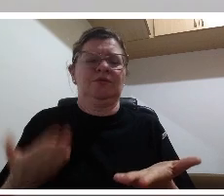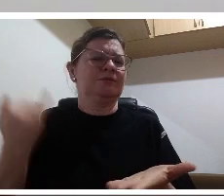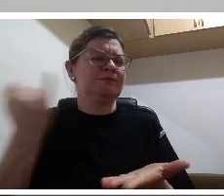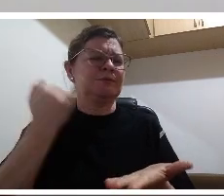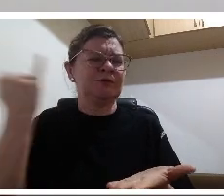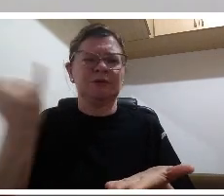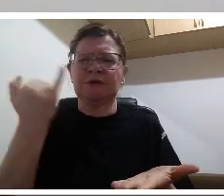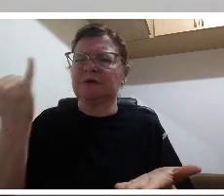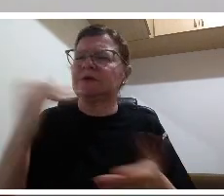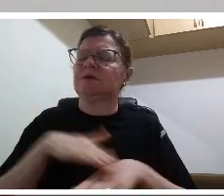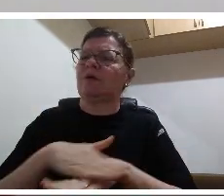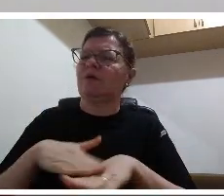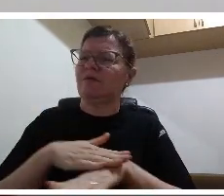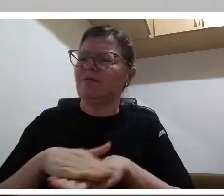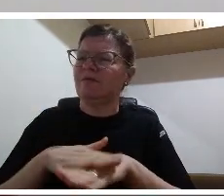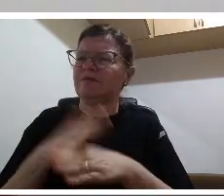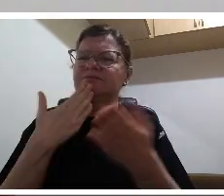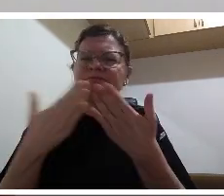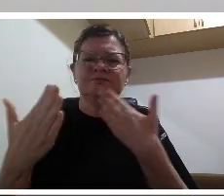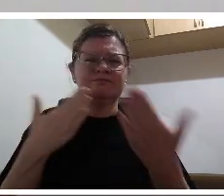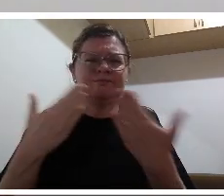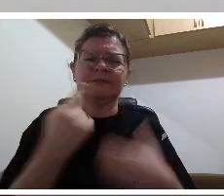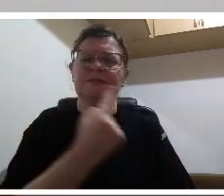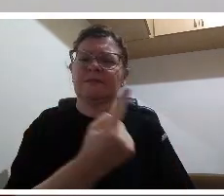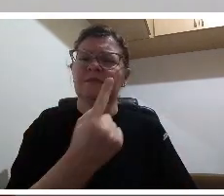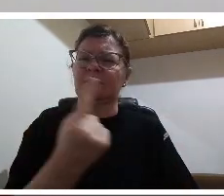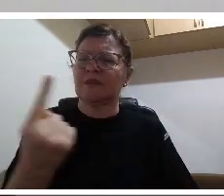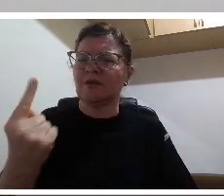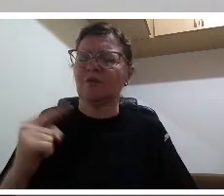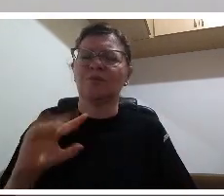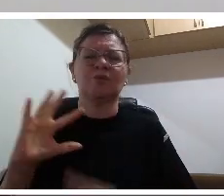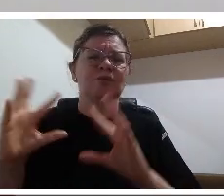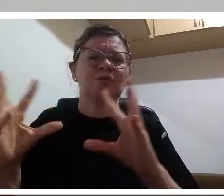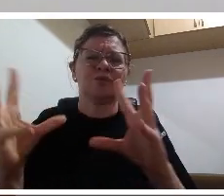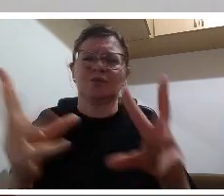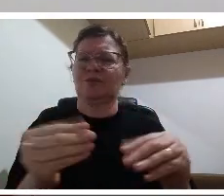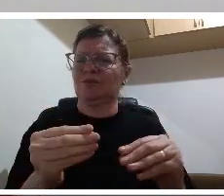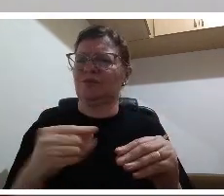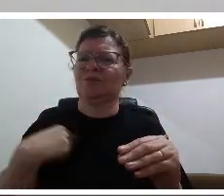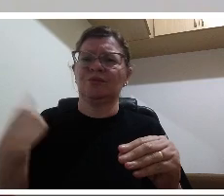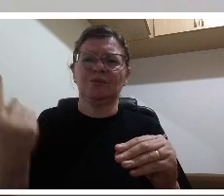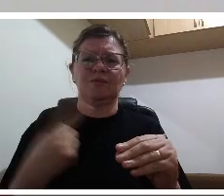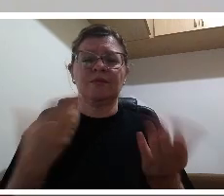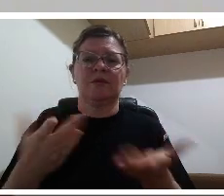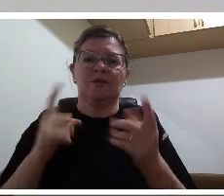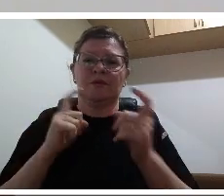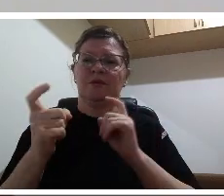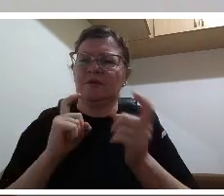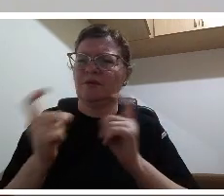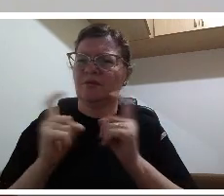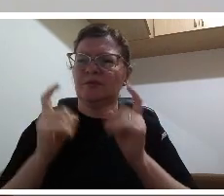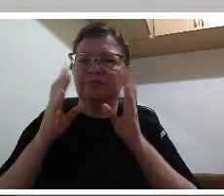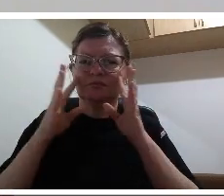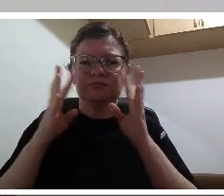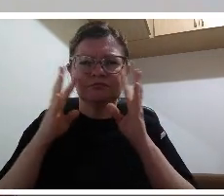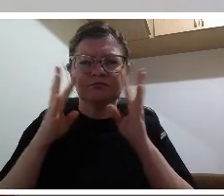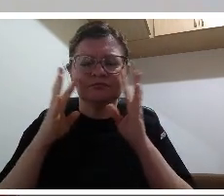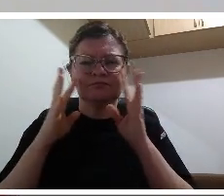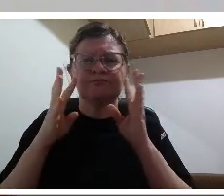repensar todo o nosso processo de formação todo o nosso processo de trabalho